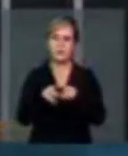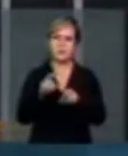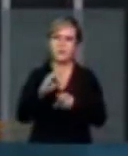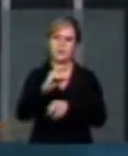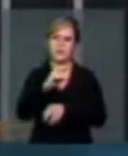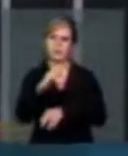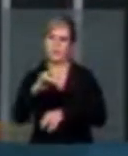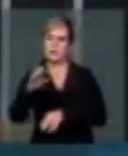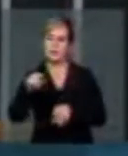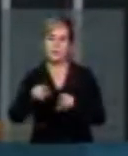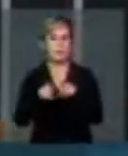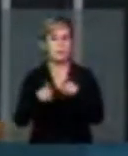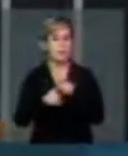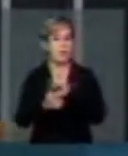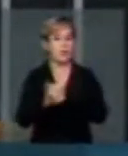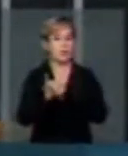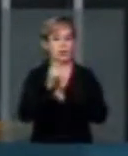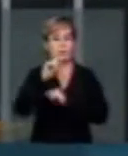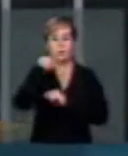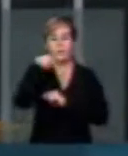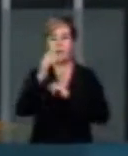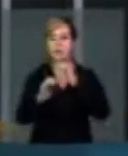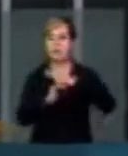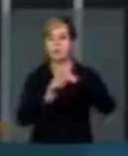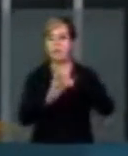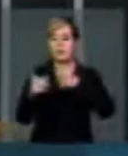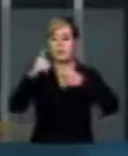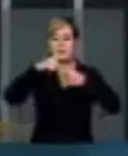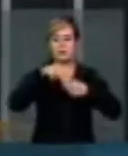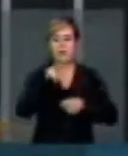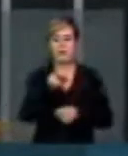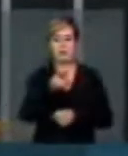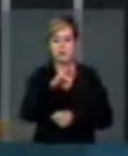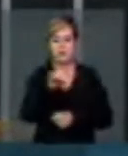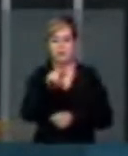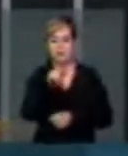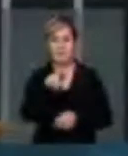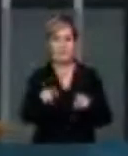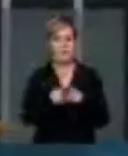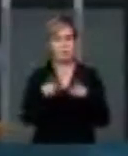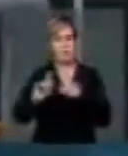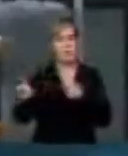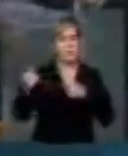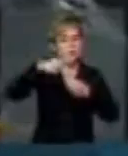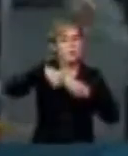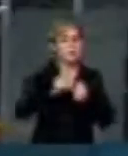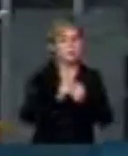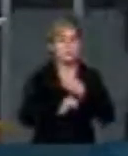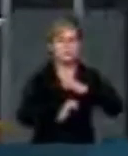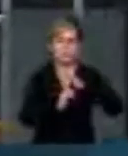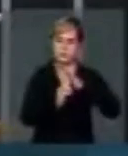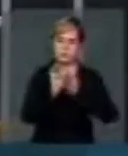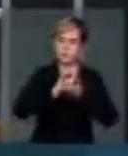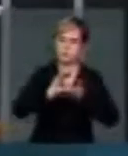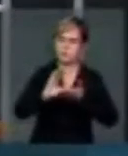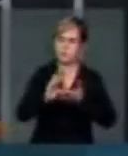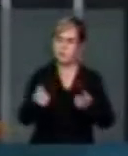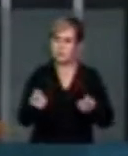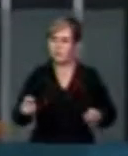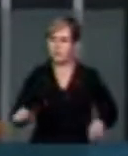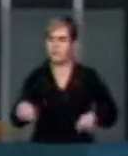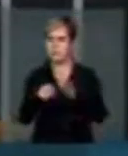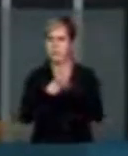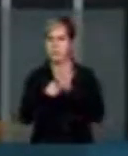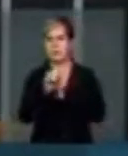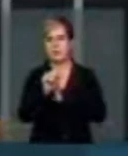vinculadas à própria Varig e ao setor aéreo nacional aderiu ao Instituto como patrocinadores. O financiamento do custeio do Aéreos